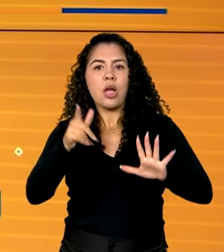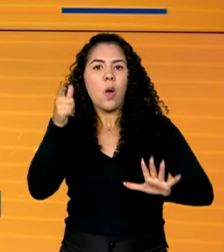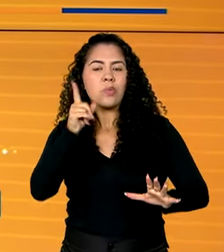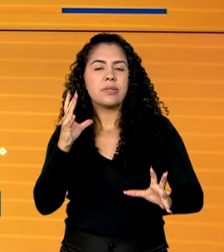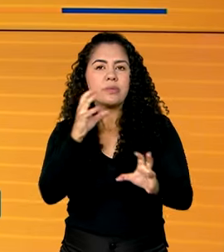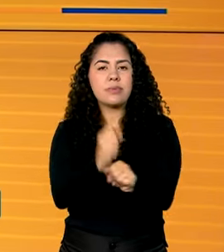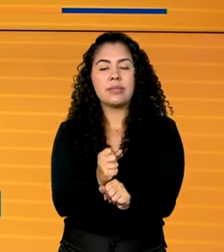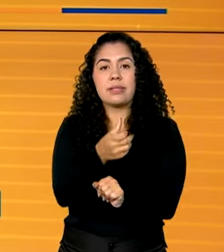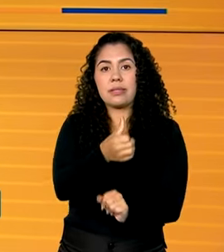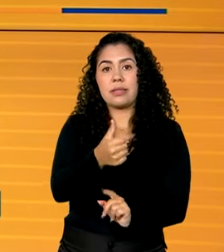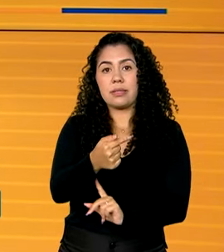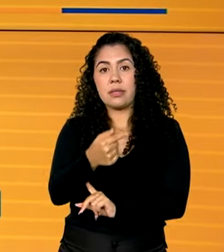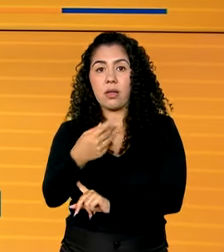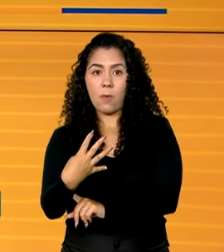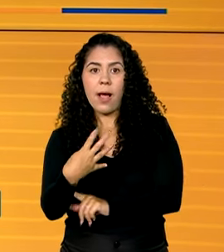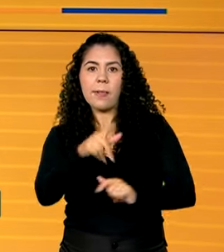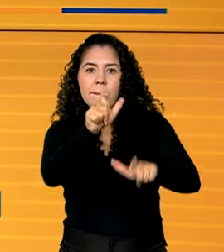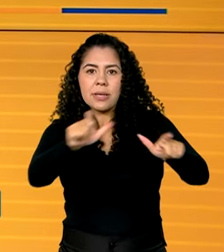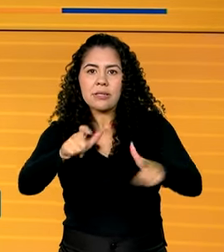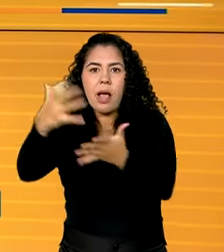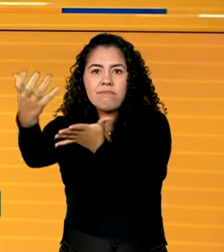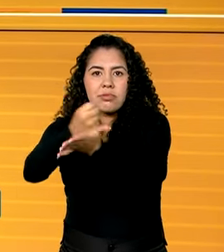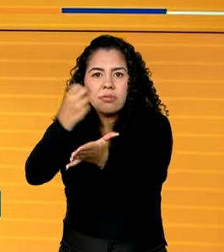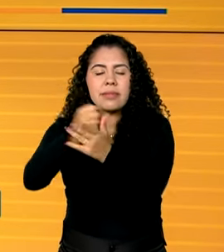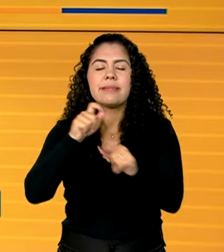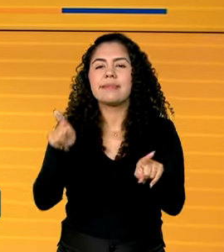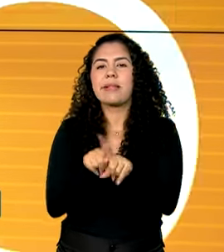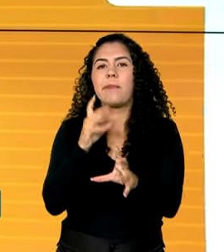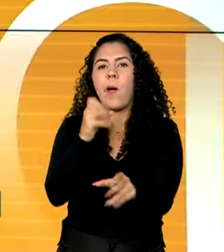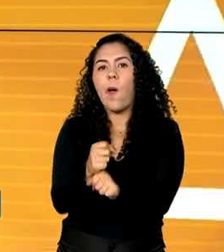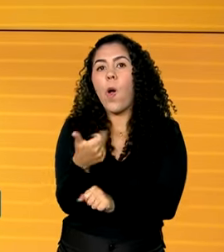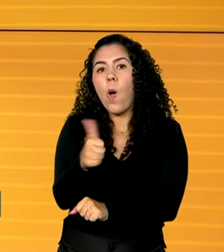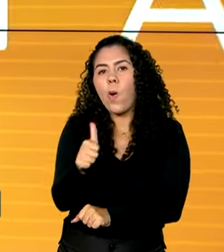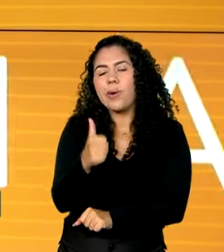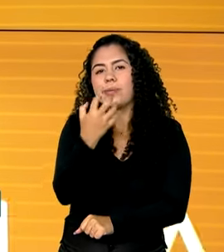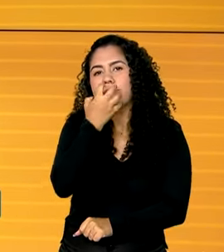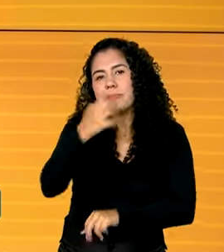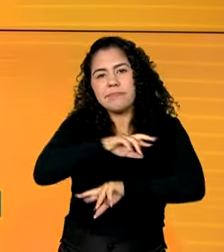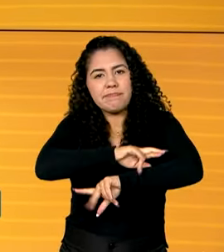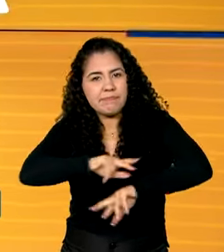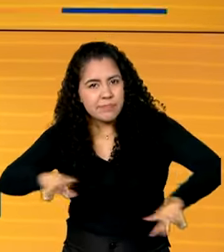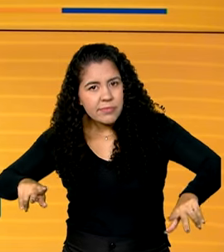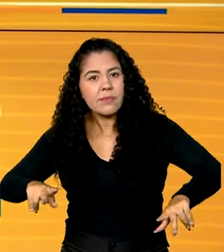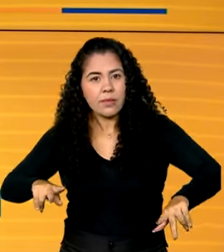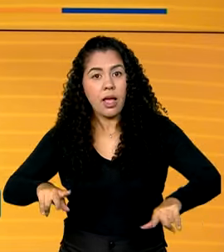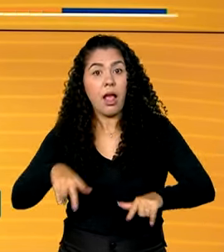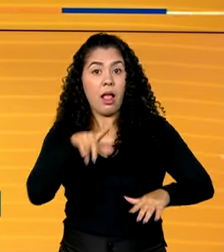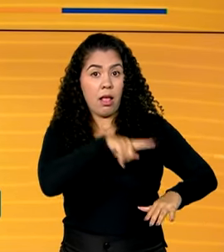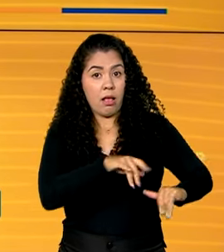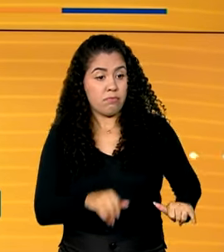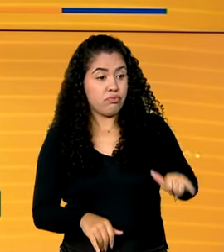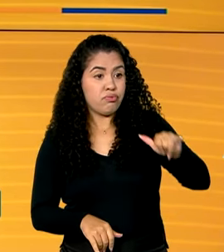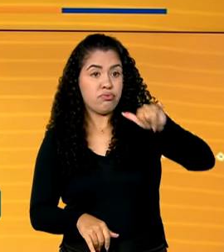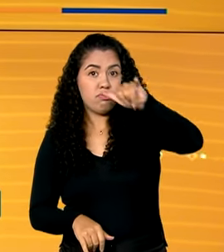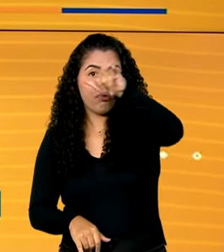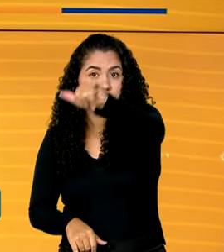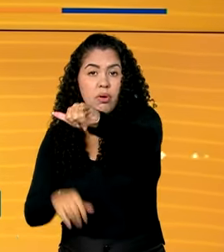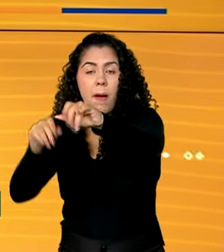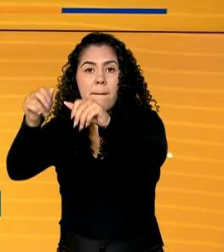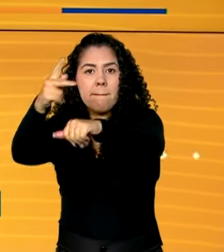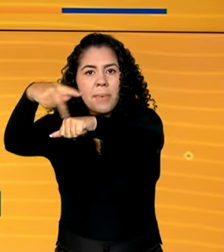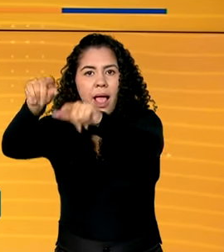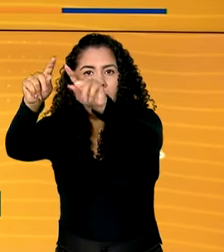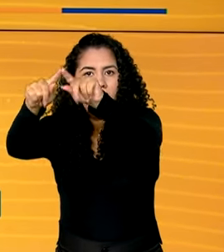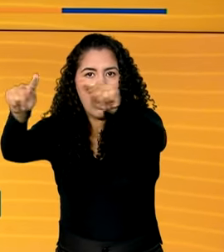674 pessoas e 11 animais domésticos. A aeronave levou ao Líbano a segunda doação brasileira de insumos